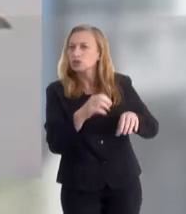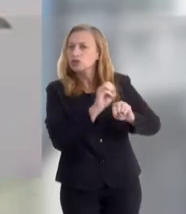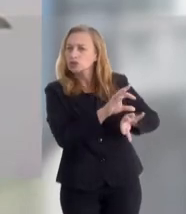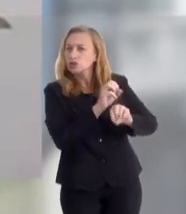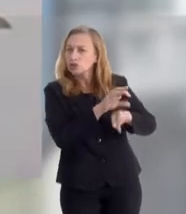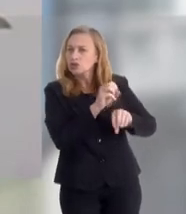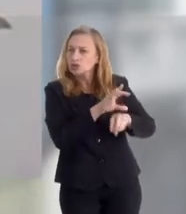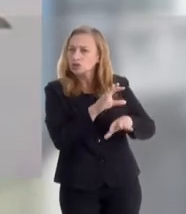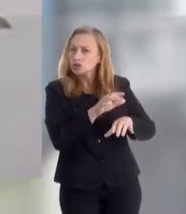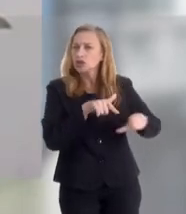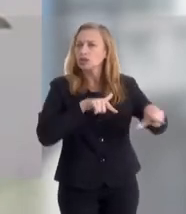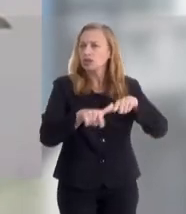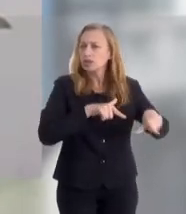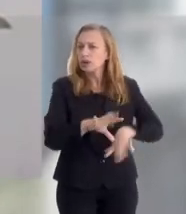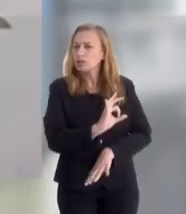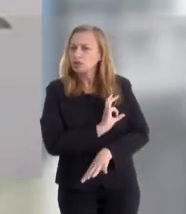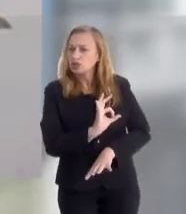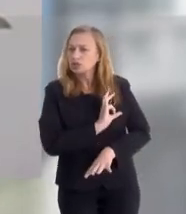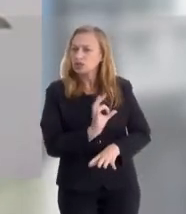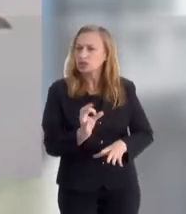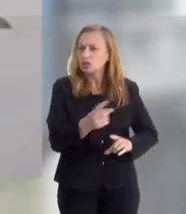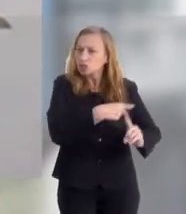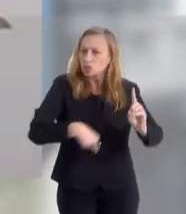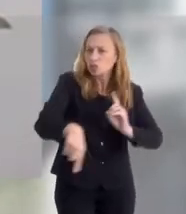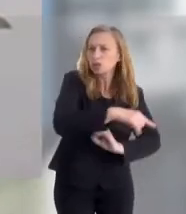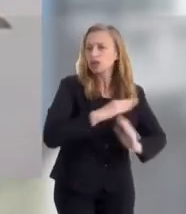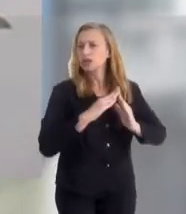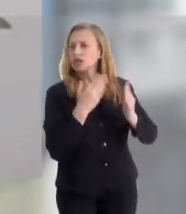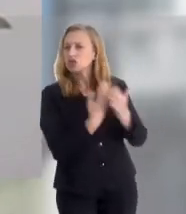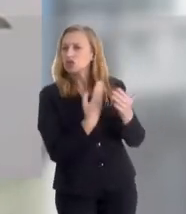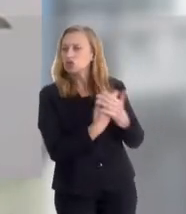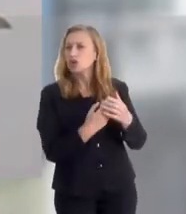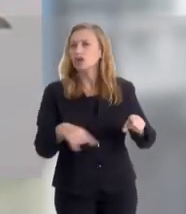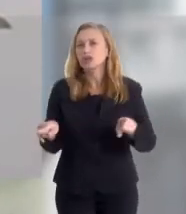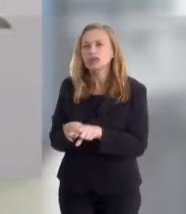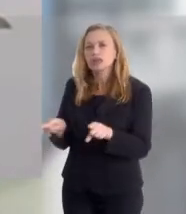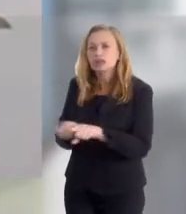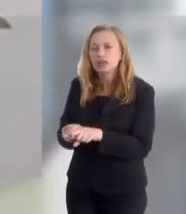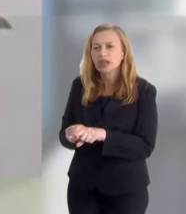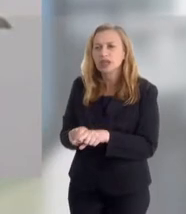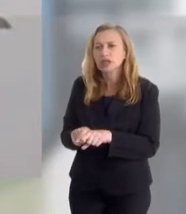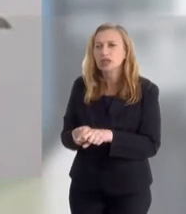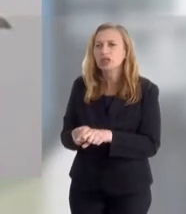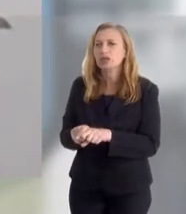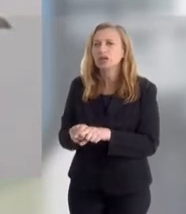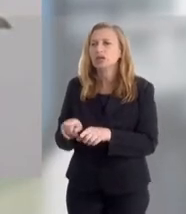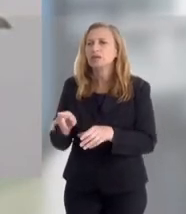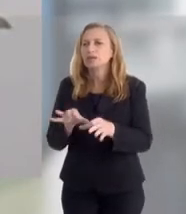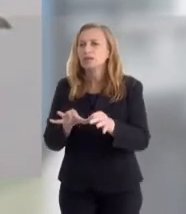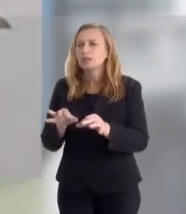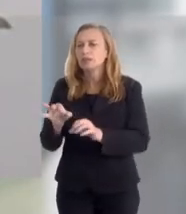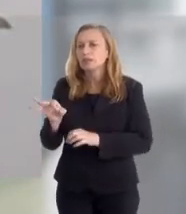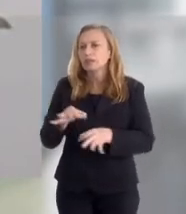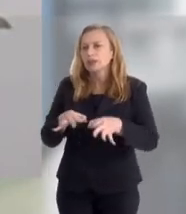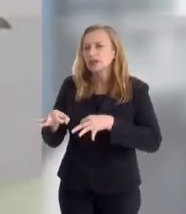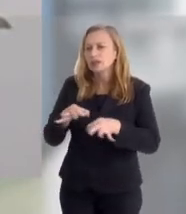Municipal de Educação sobre operações policiais no entorno das escolas. Pegamos dados também da plataforma Fogo Cruzado,